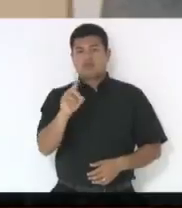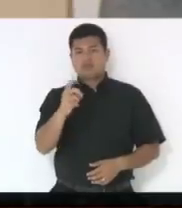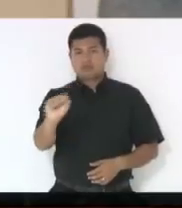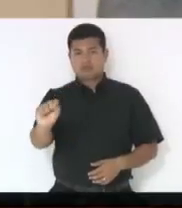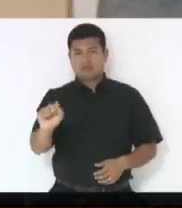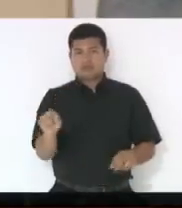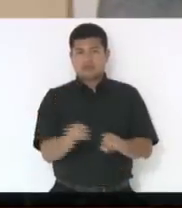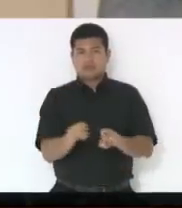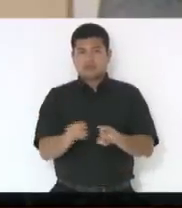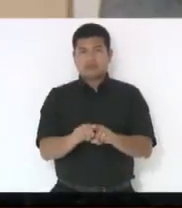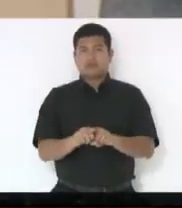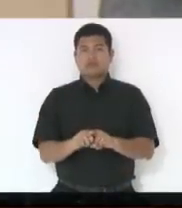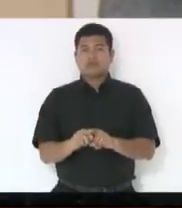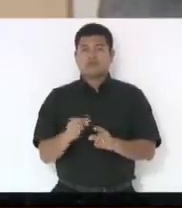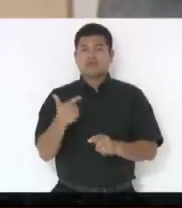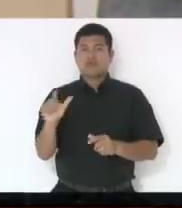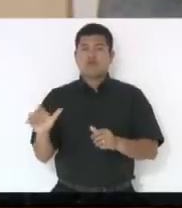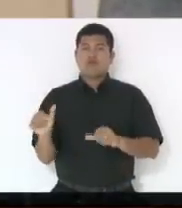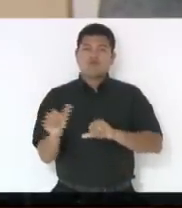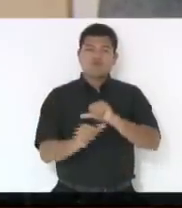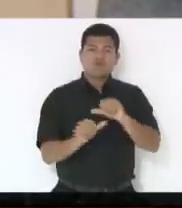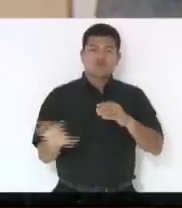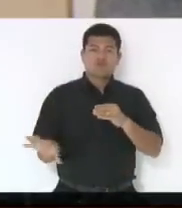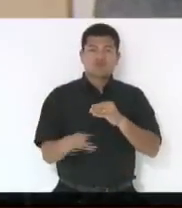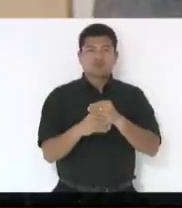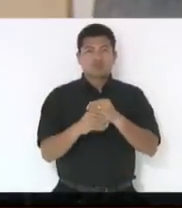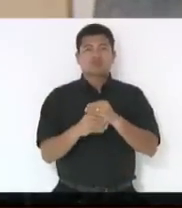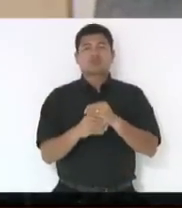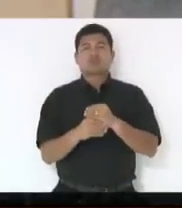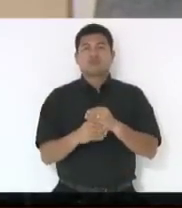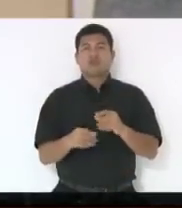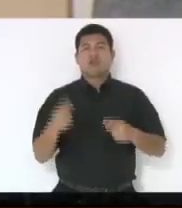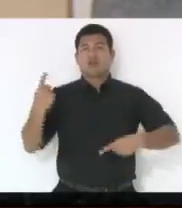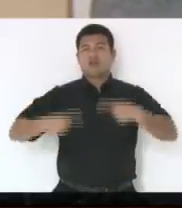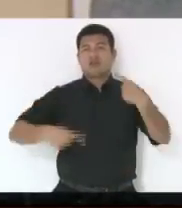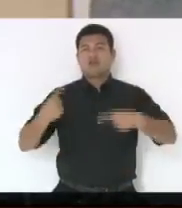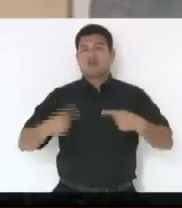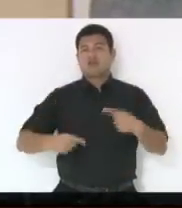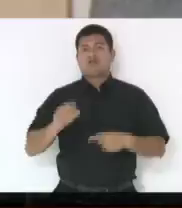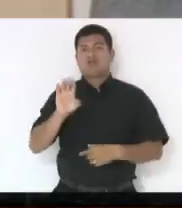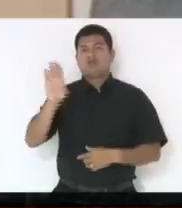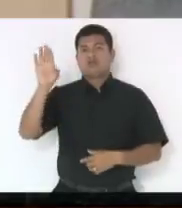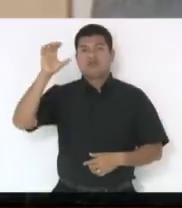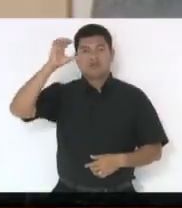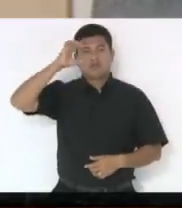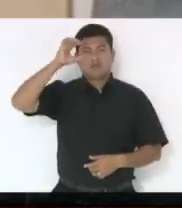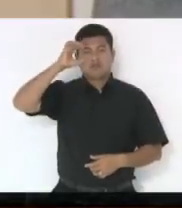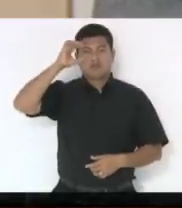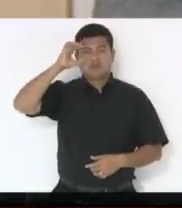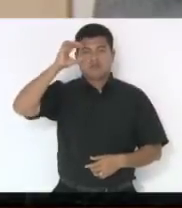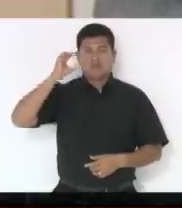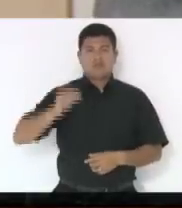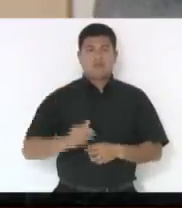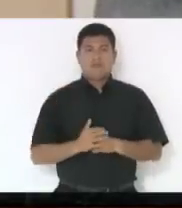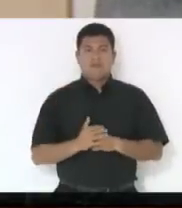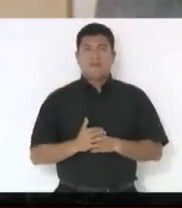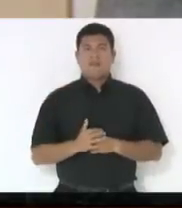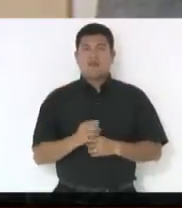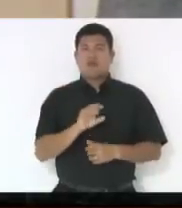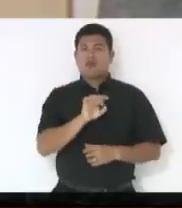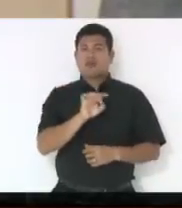estabelece outras providências e para debater o assunto, o deputado Fernando Coruja com a palavra. senhor presidente, só